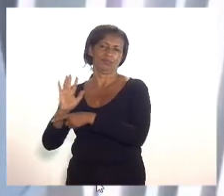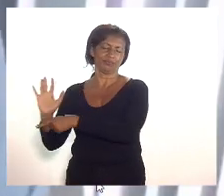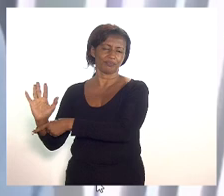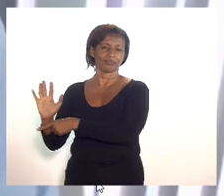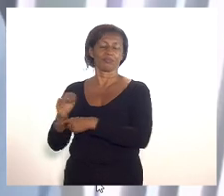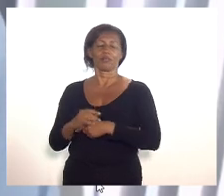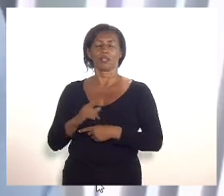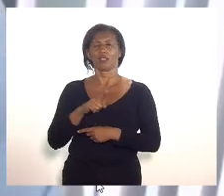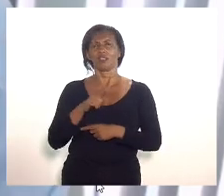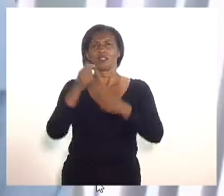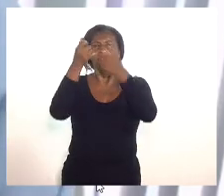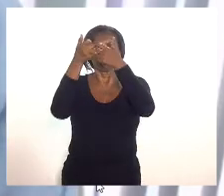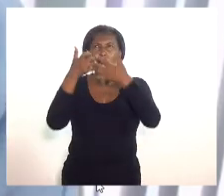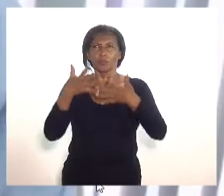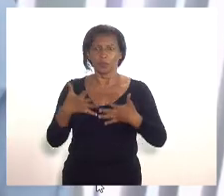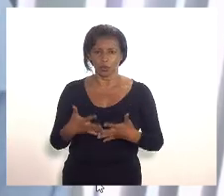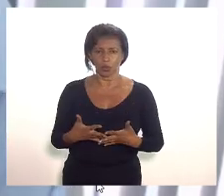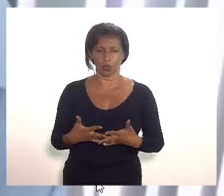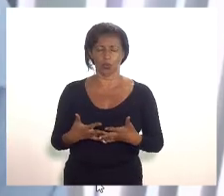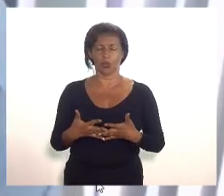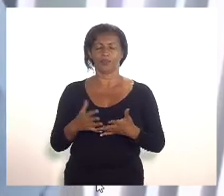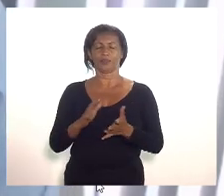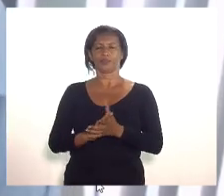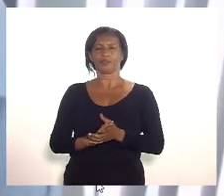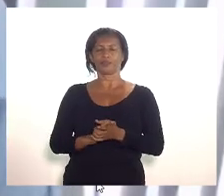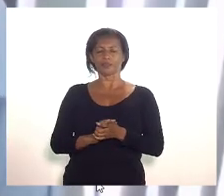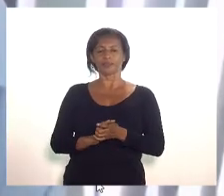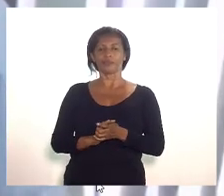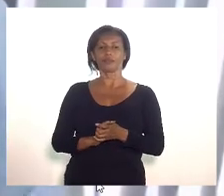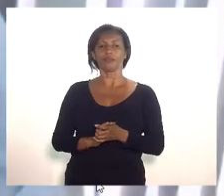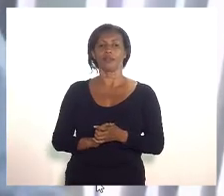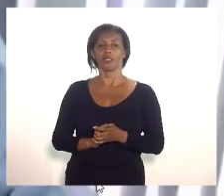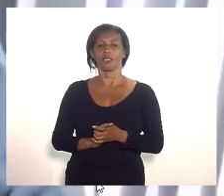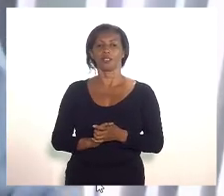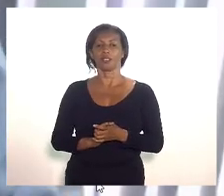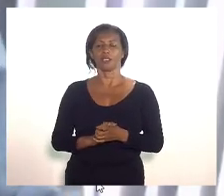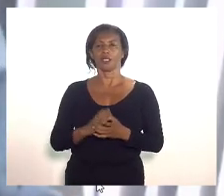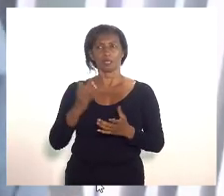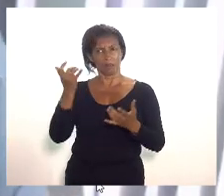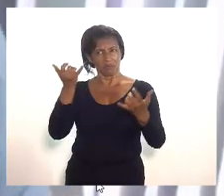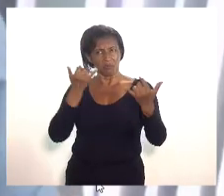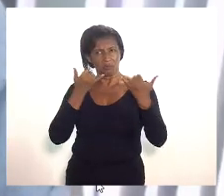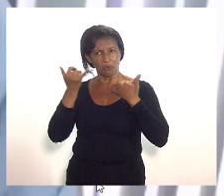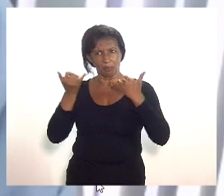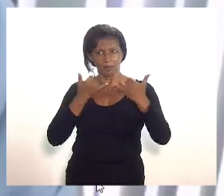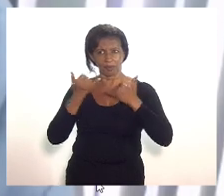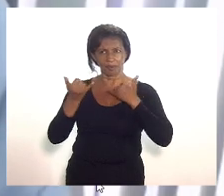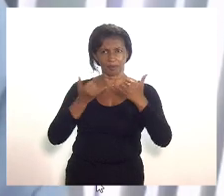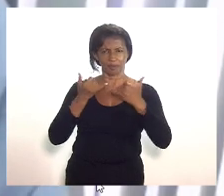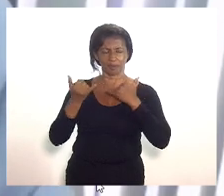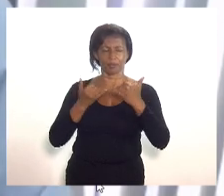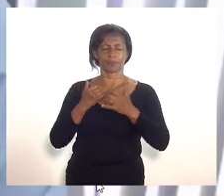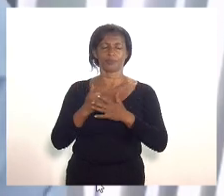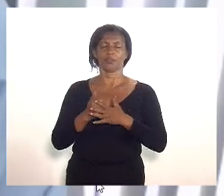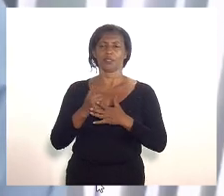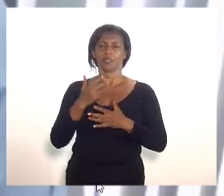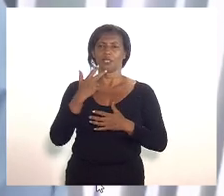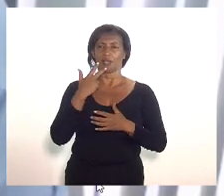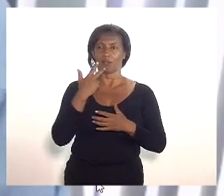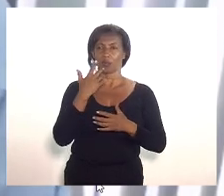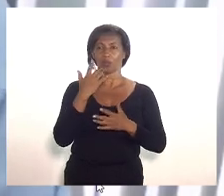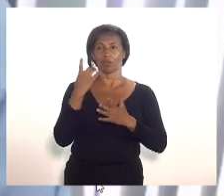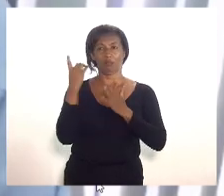me explicou e eu liguei naturalmente para cobrar celeridade e também para me informar ele disse que em função do